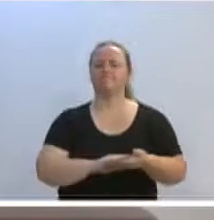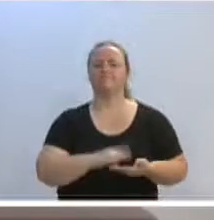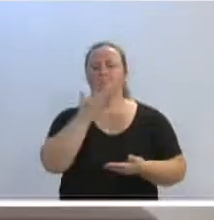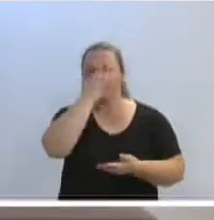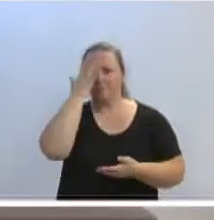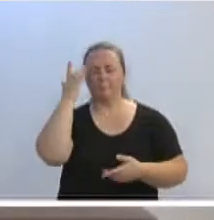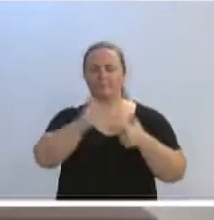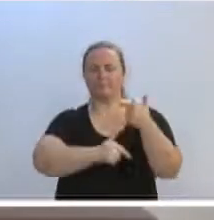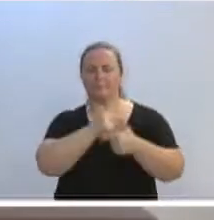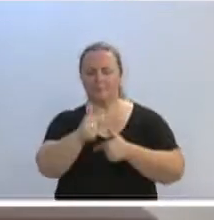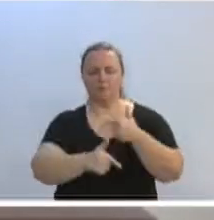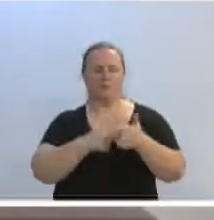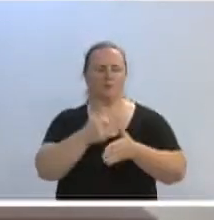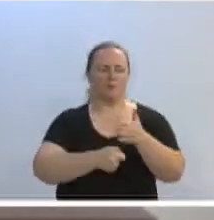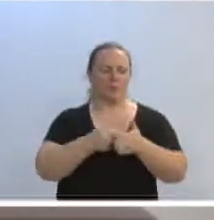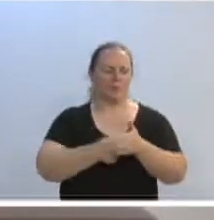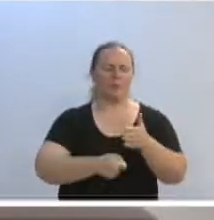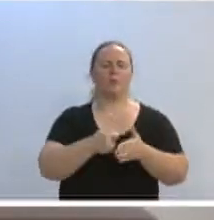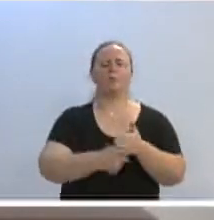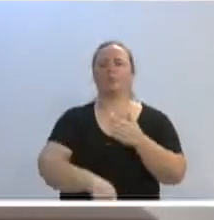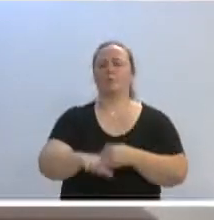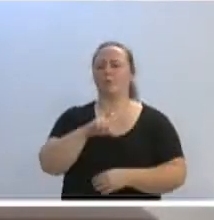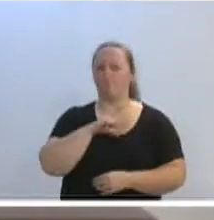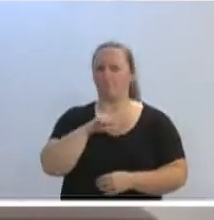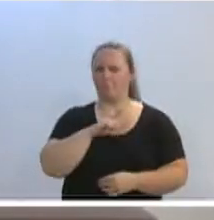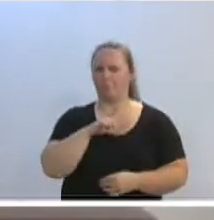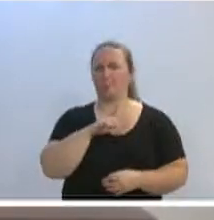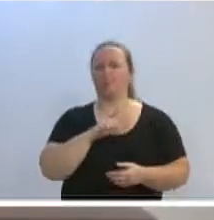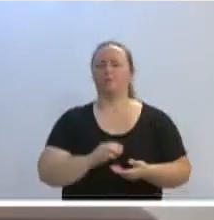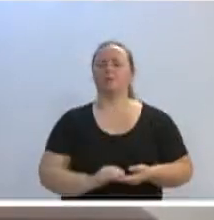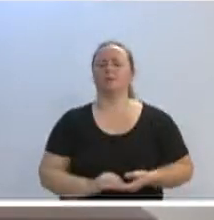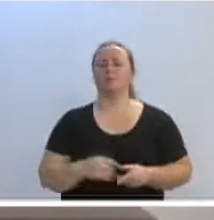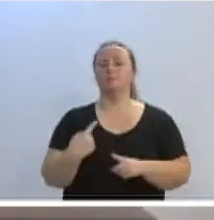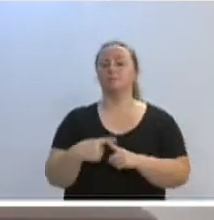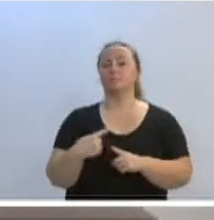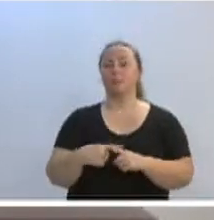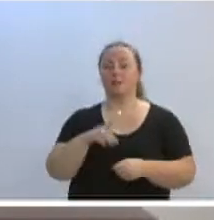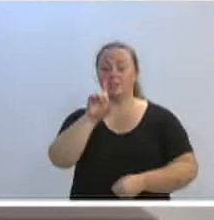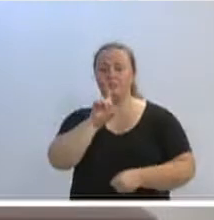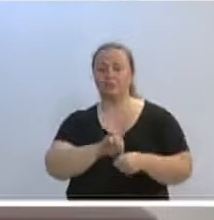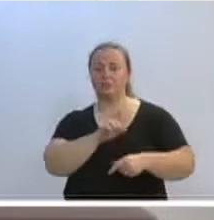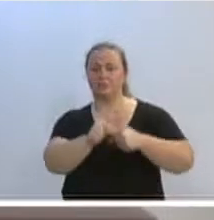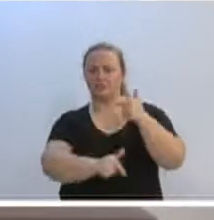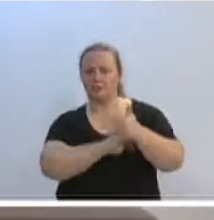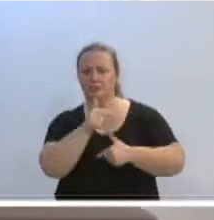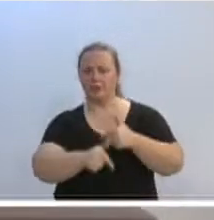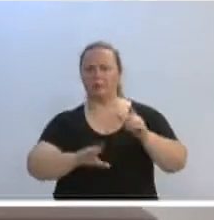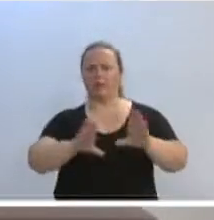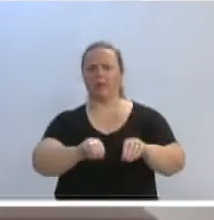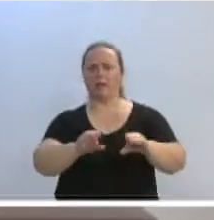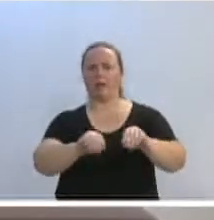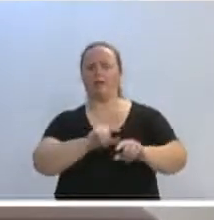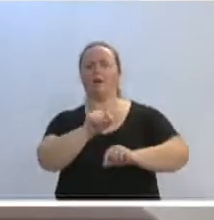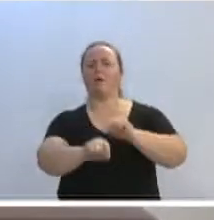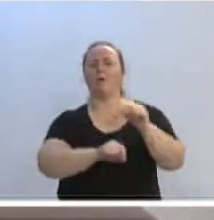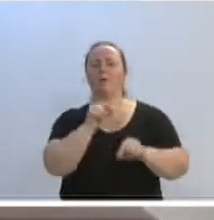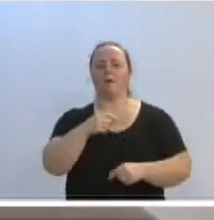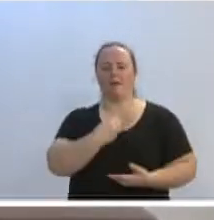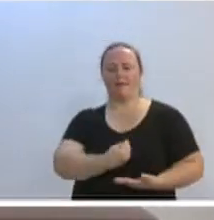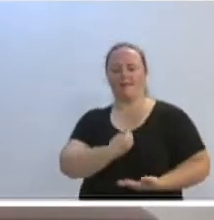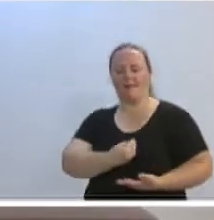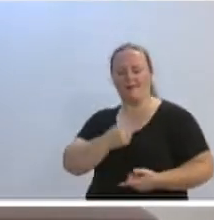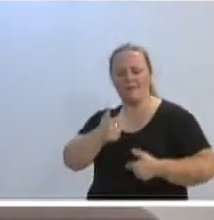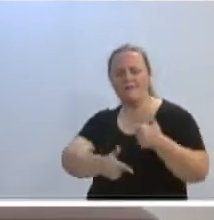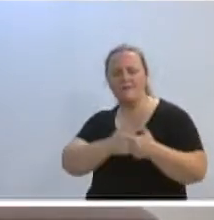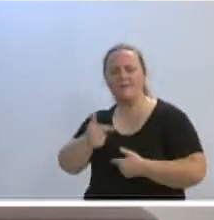esta luta tem o nosso apoio, o sindicato tem o nosso apoio, enfim, porque mexer com o direito de trabalhador é mexer com todos aqueles que na vida pública defendem